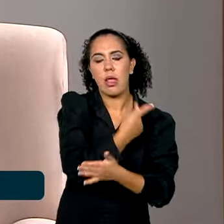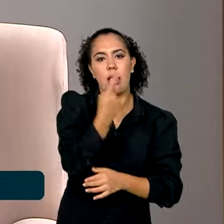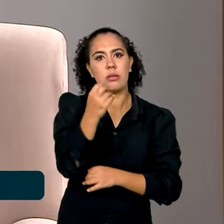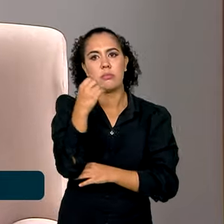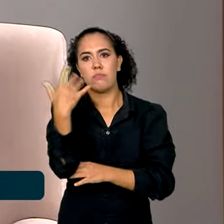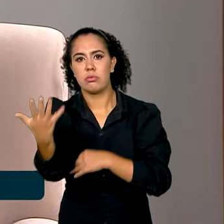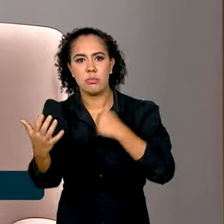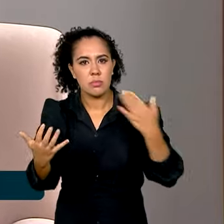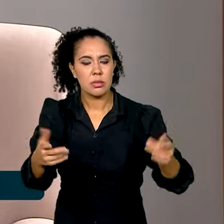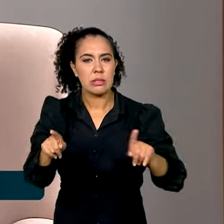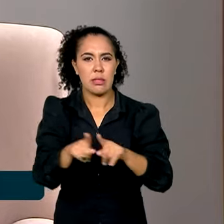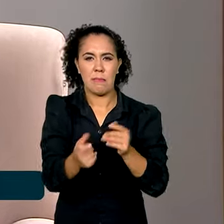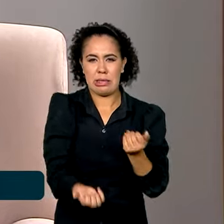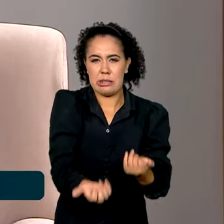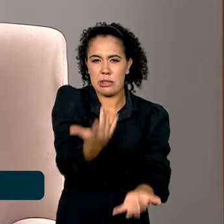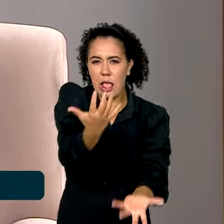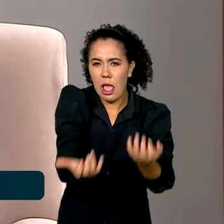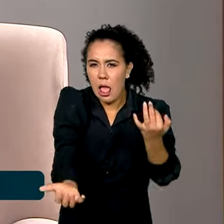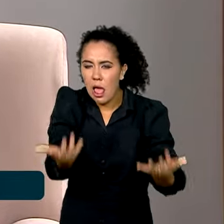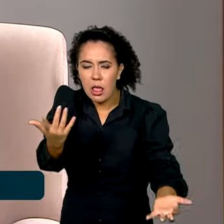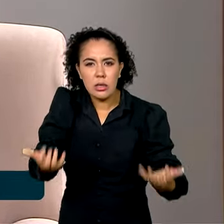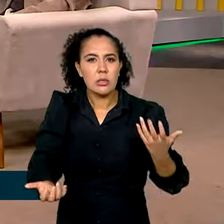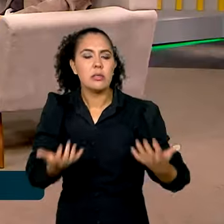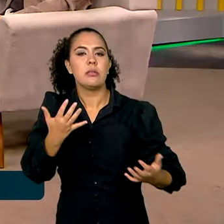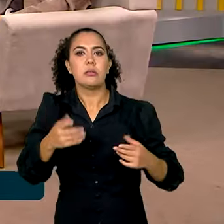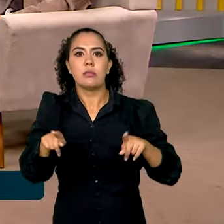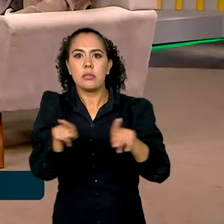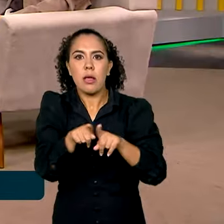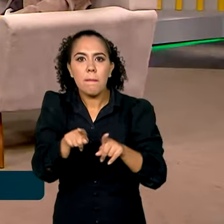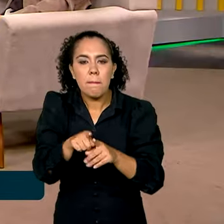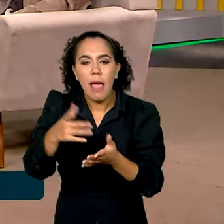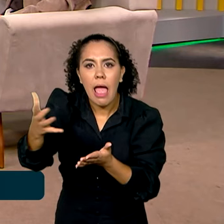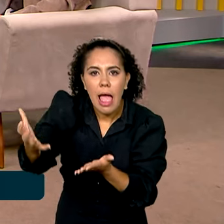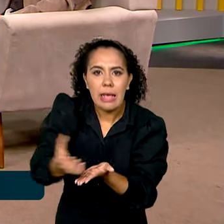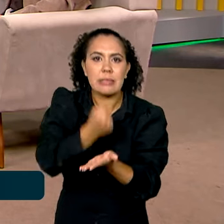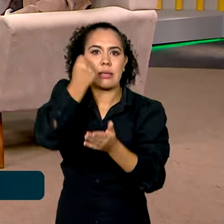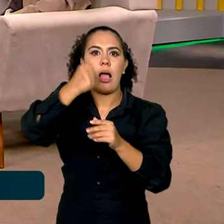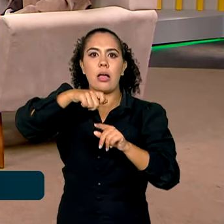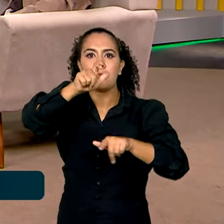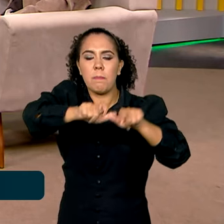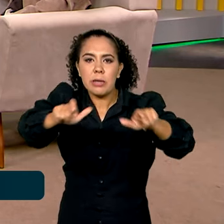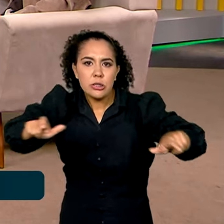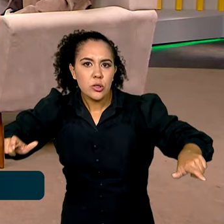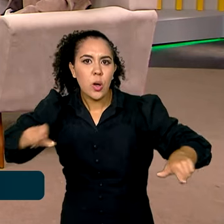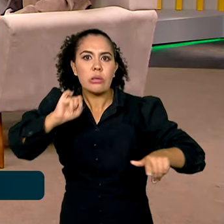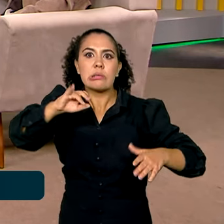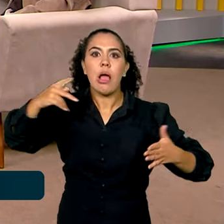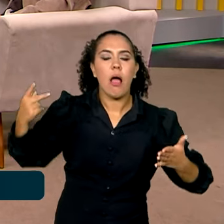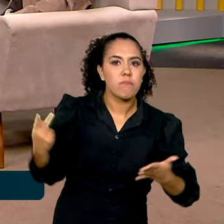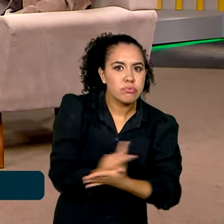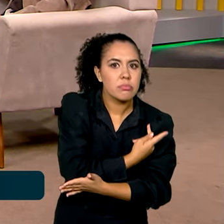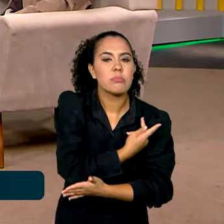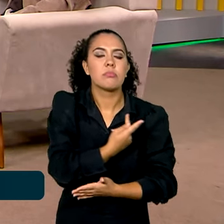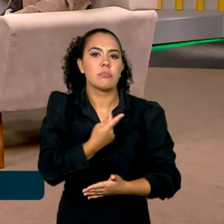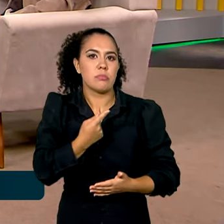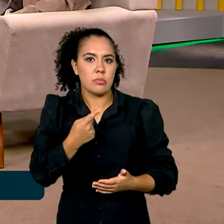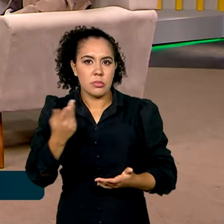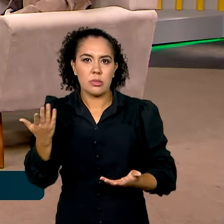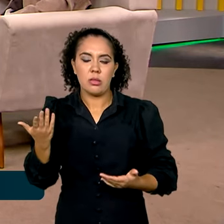incêndios, a necessidade de resgate de pessoas em situações de